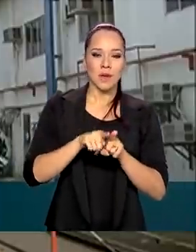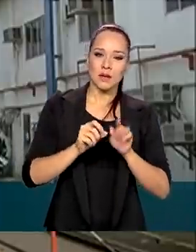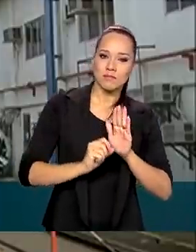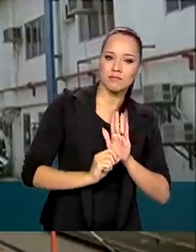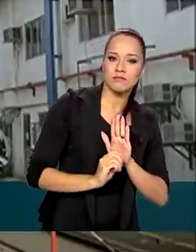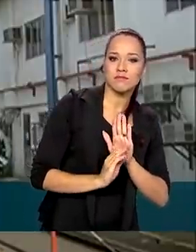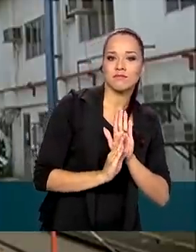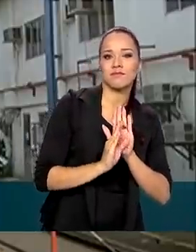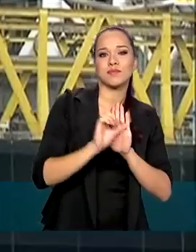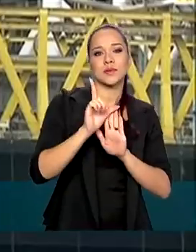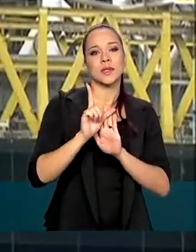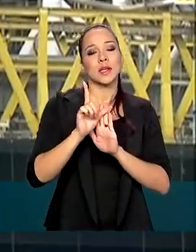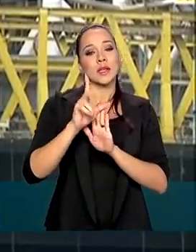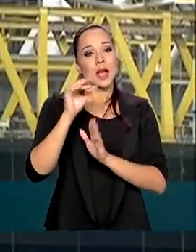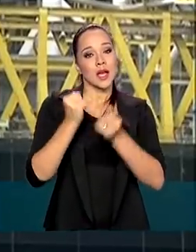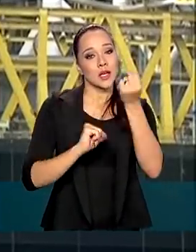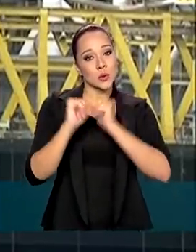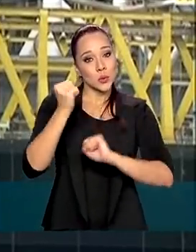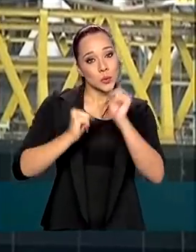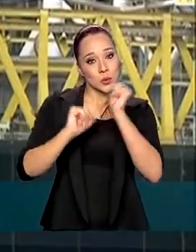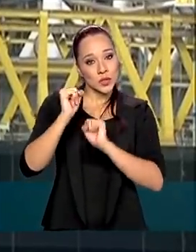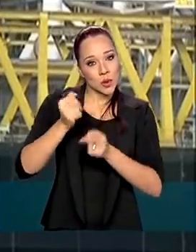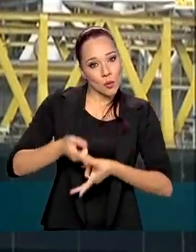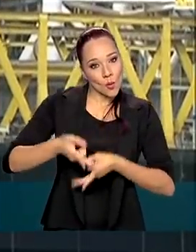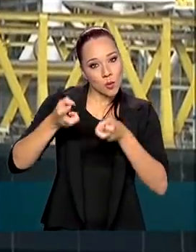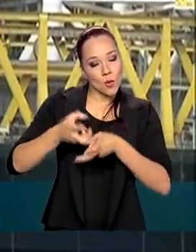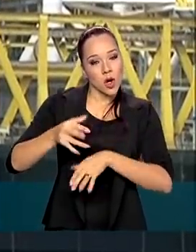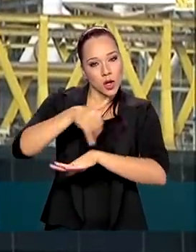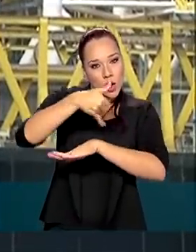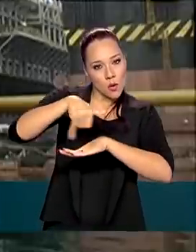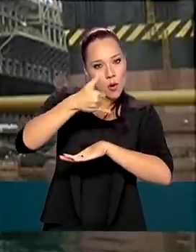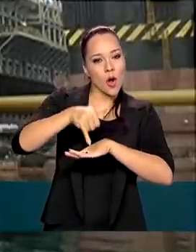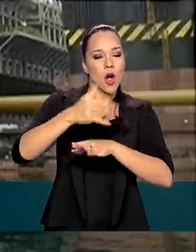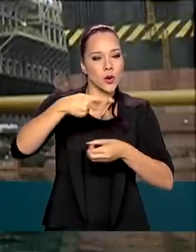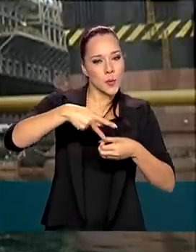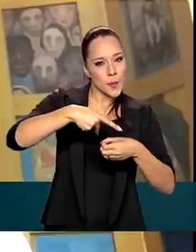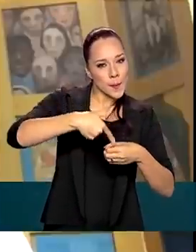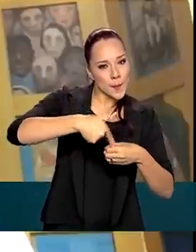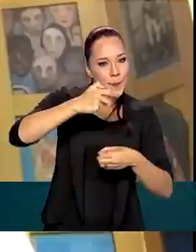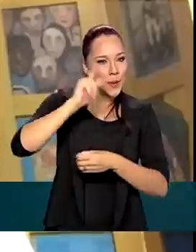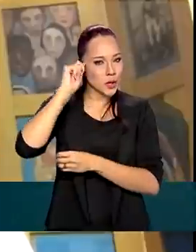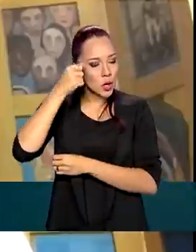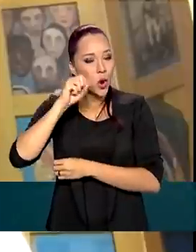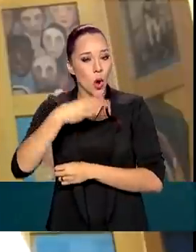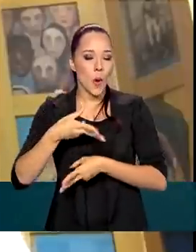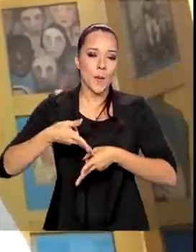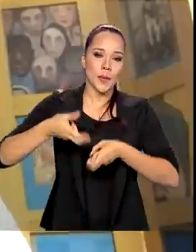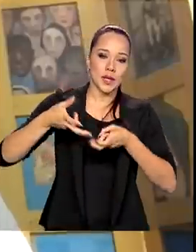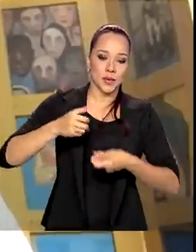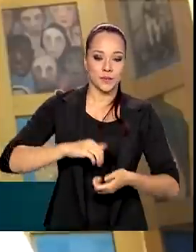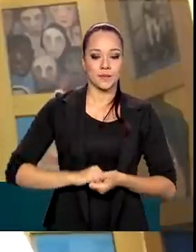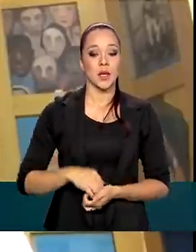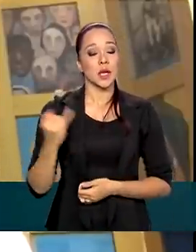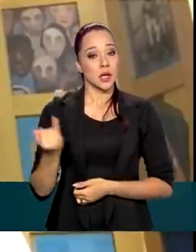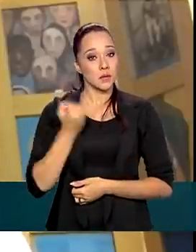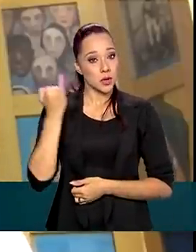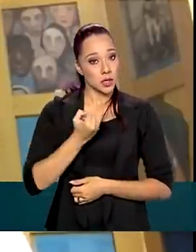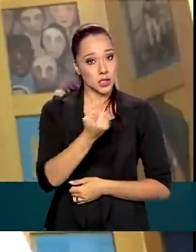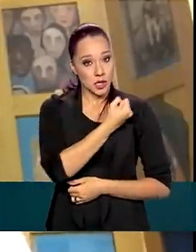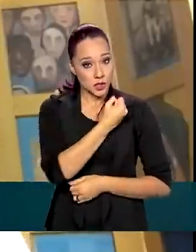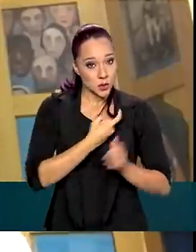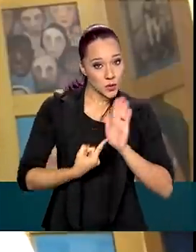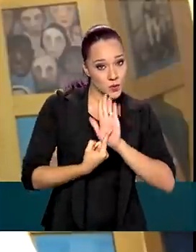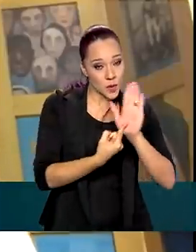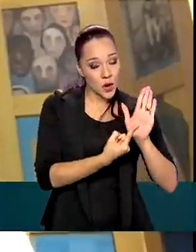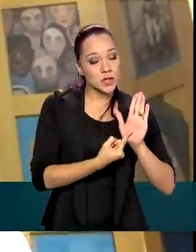crescimento na indústria extrativa, que são os óleos brutos de petróleo ou de minerais. O importante é que esses números reflitam